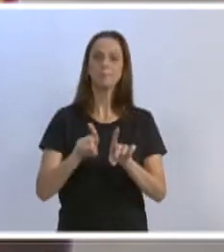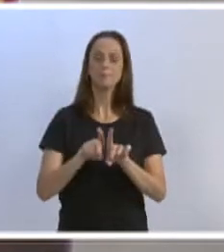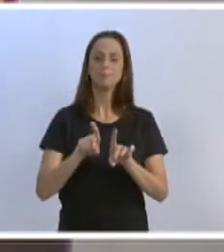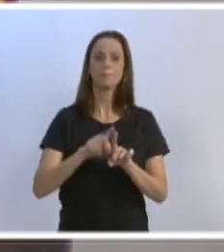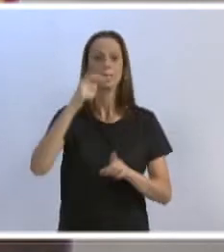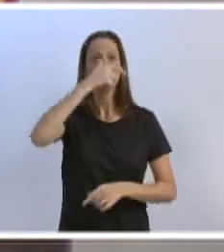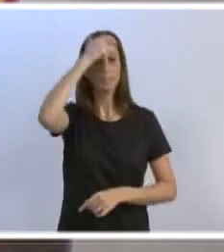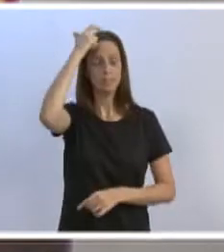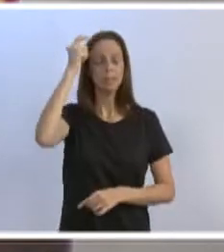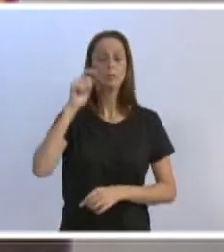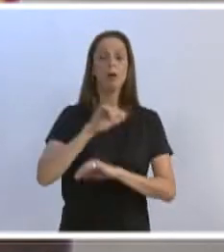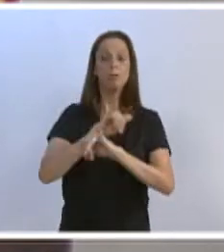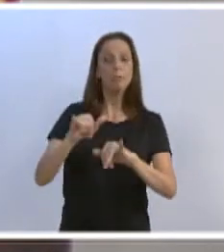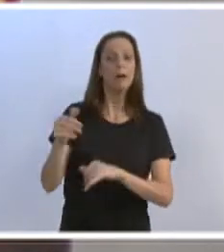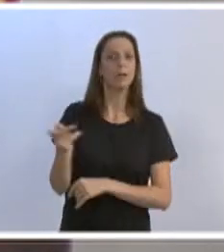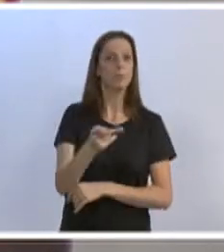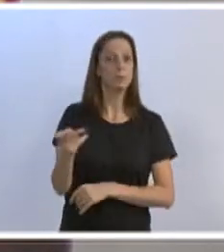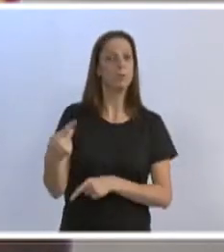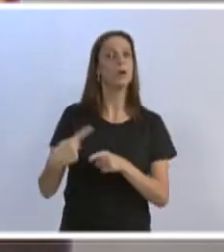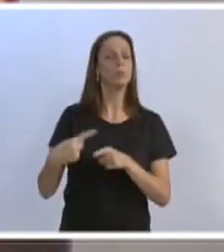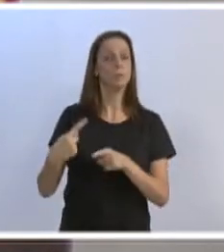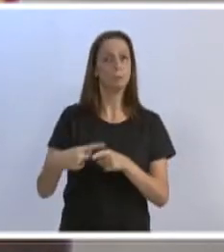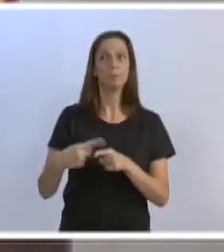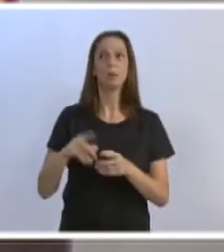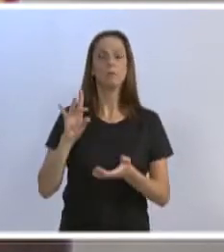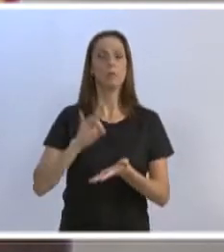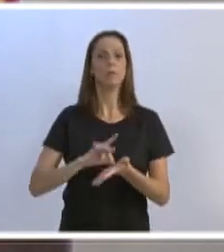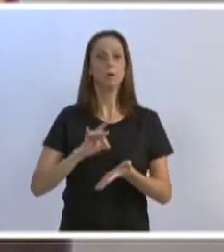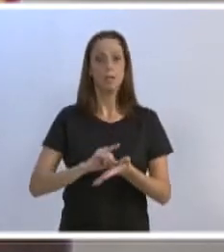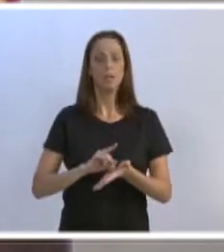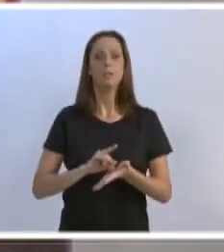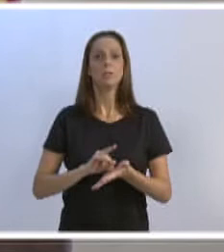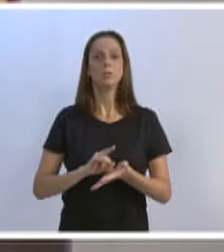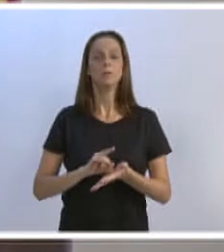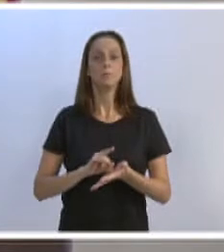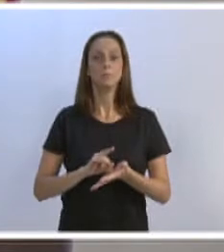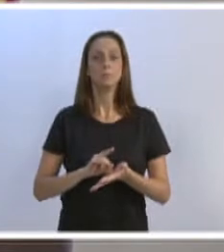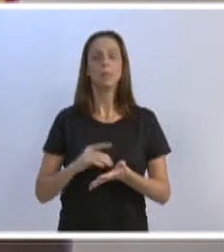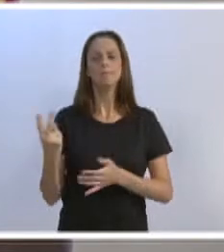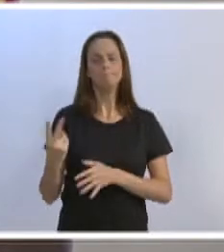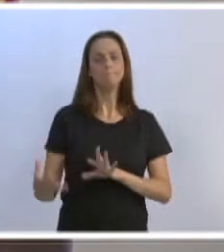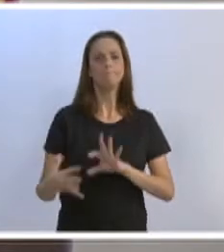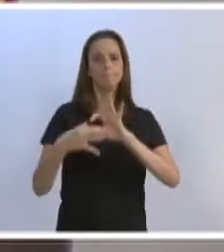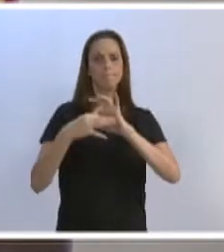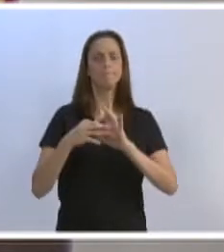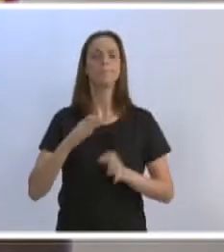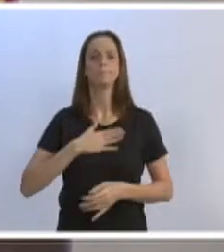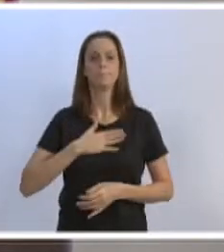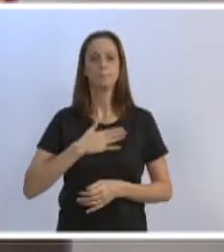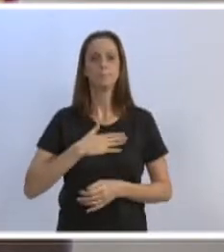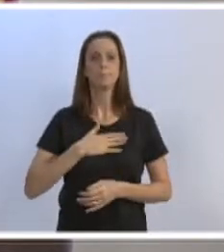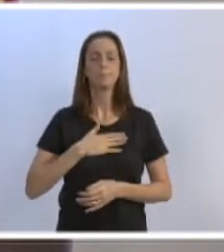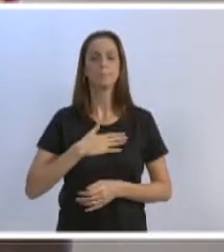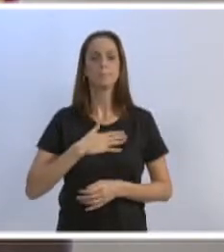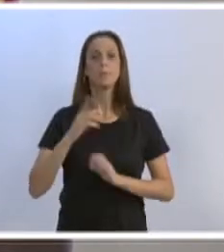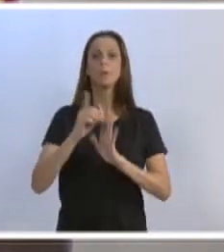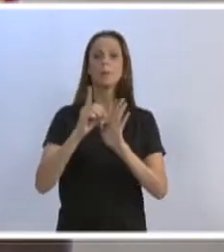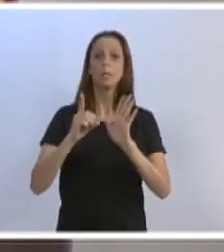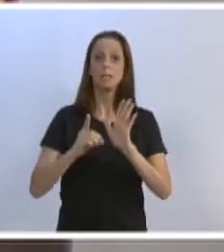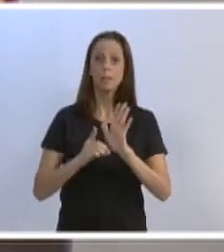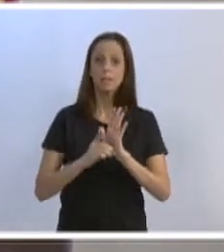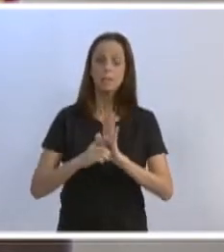vossas excelências, porque são parceiras minhas no que diz respeito ao decreto de